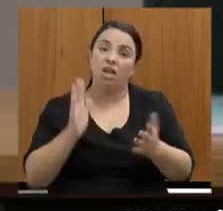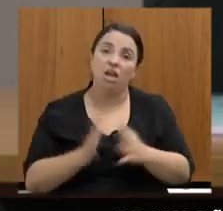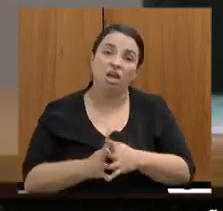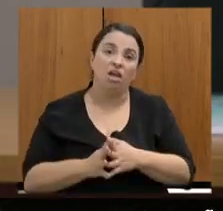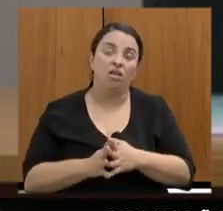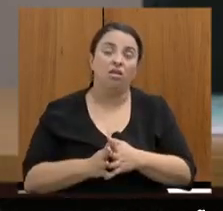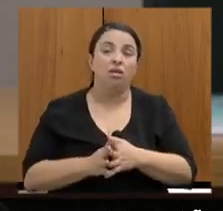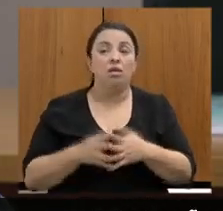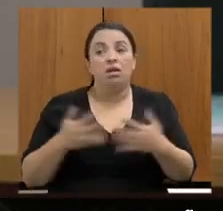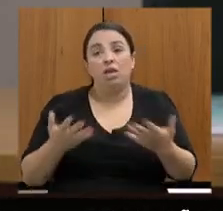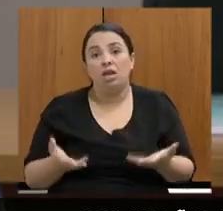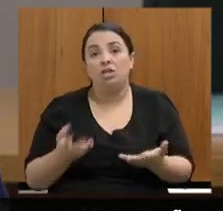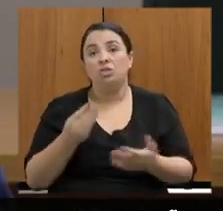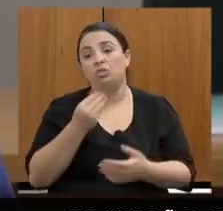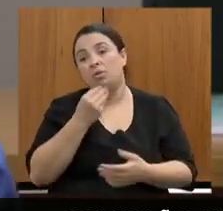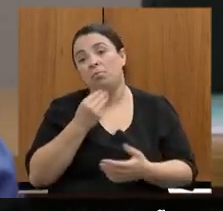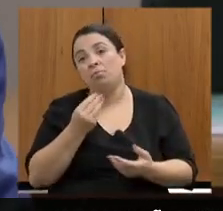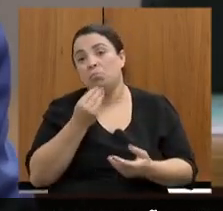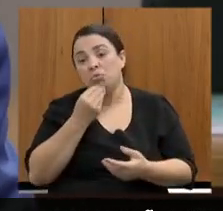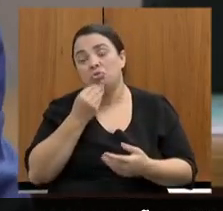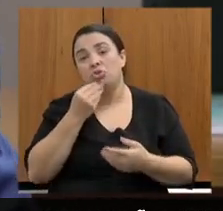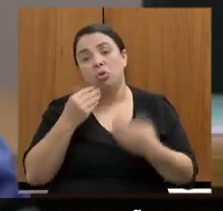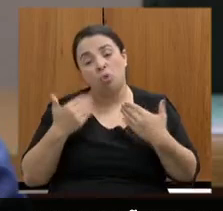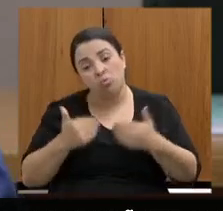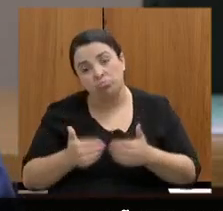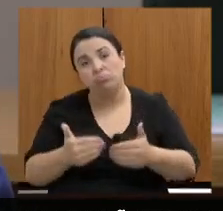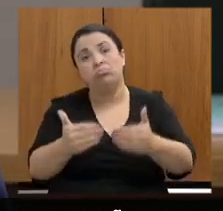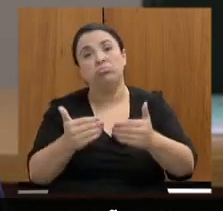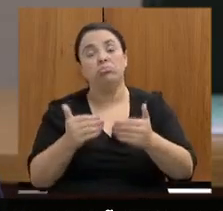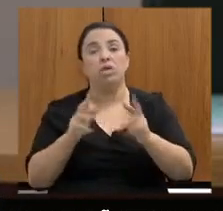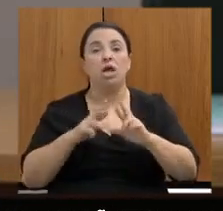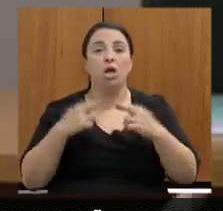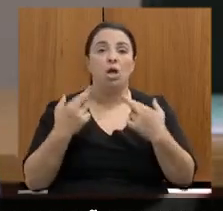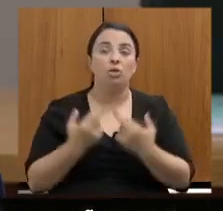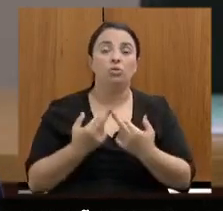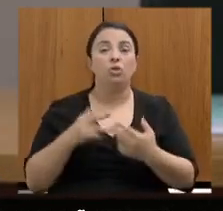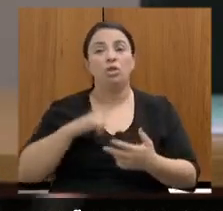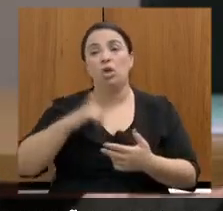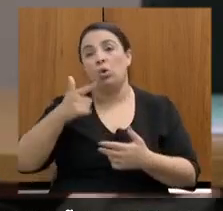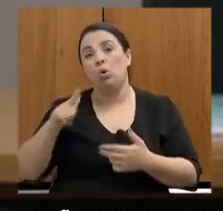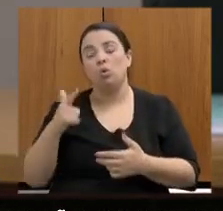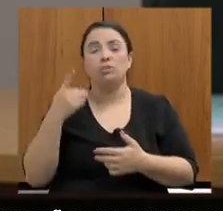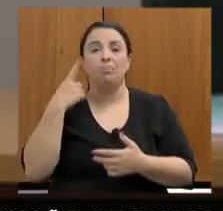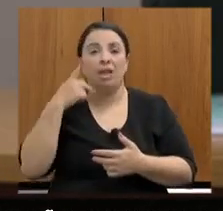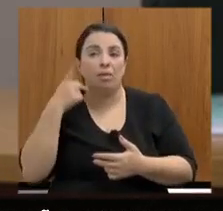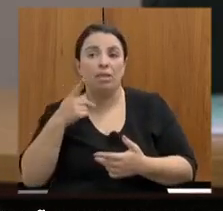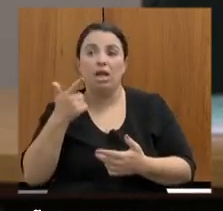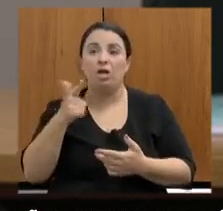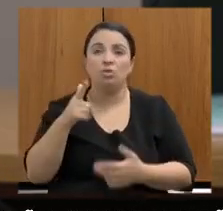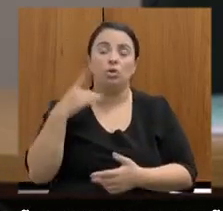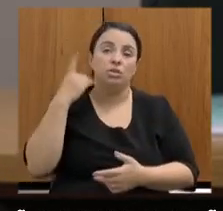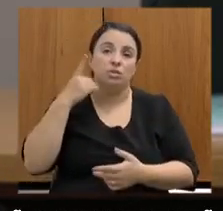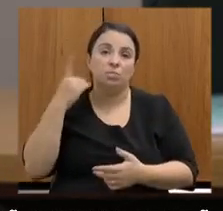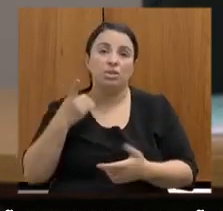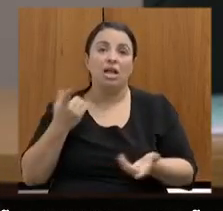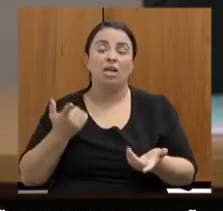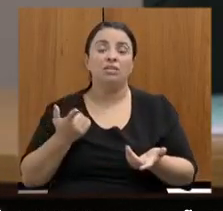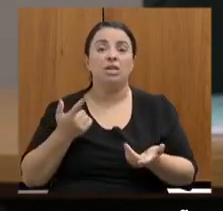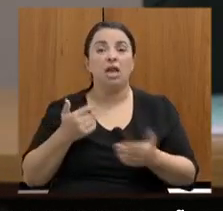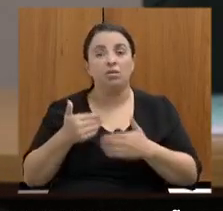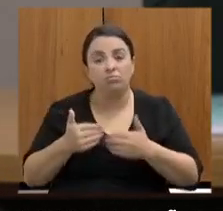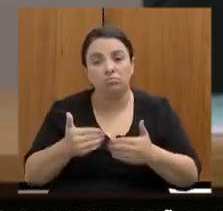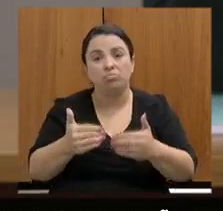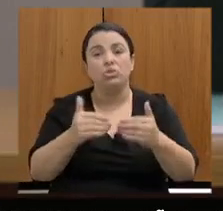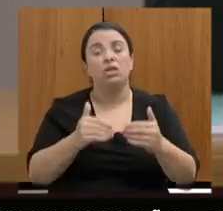e a gente possa seguir, até mesmo porque, tem outros colegas, e no decorrer, a gente vai conversando e